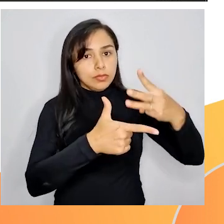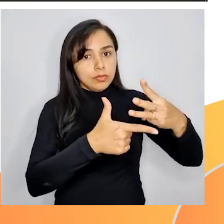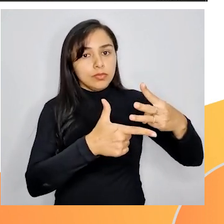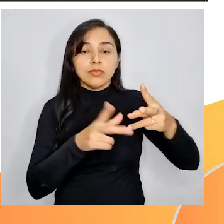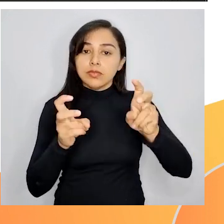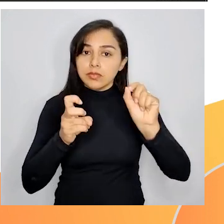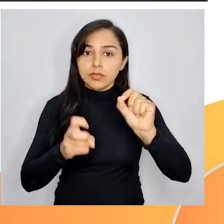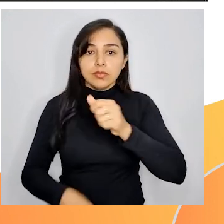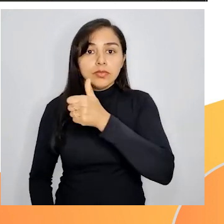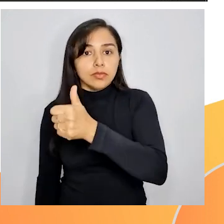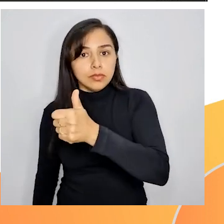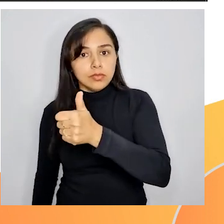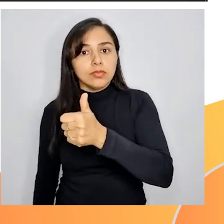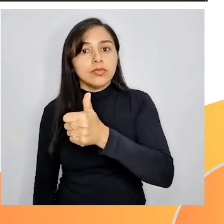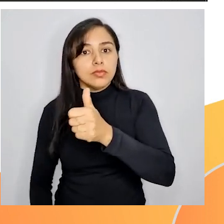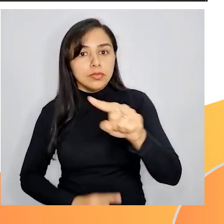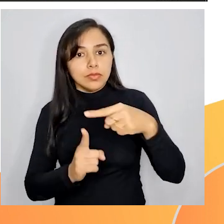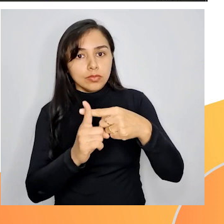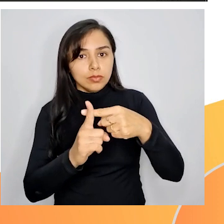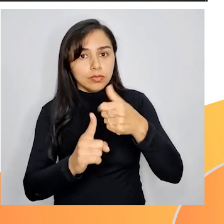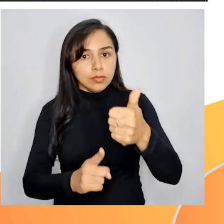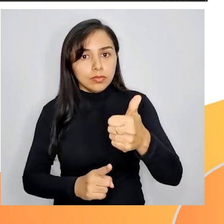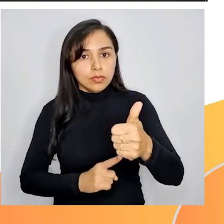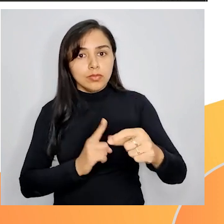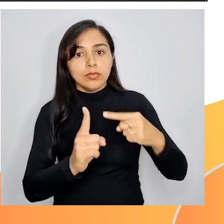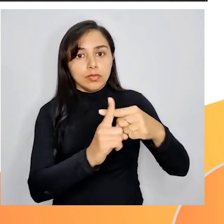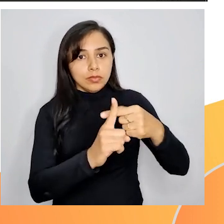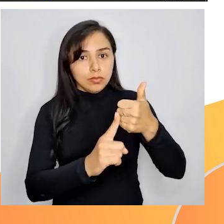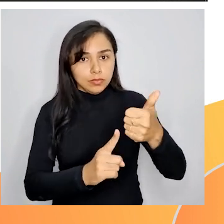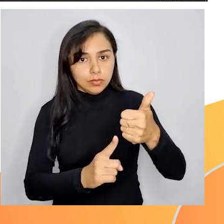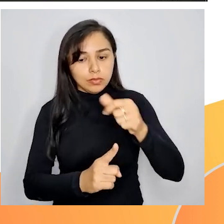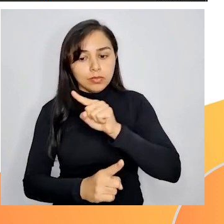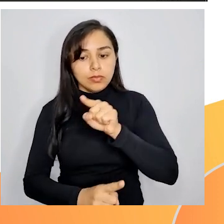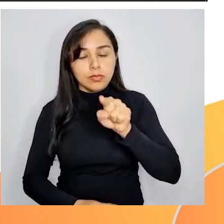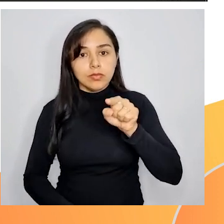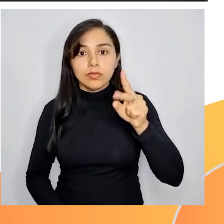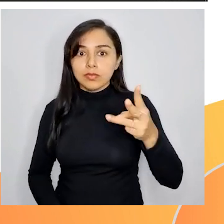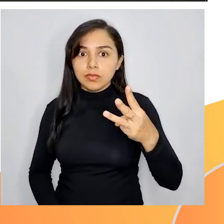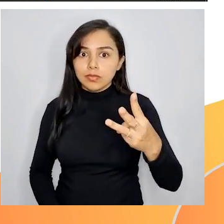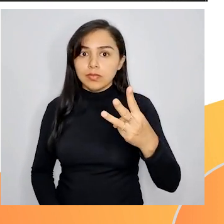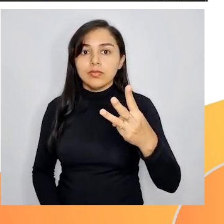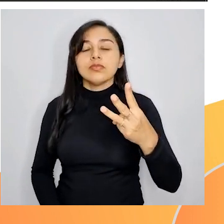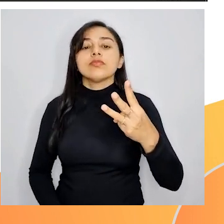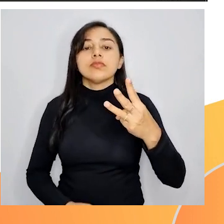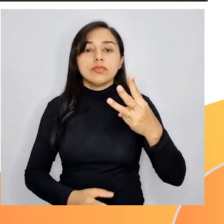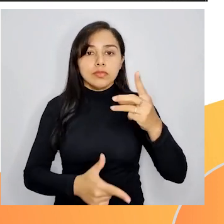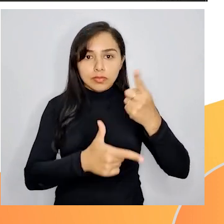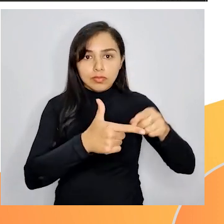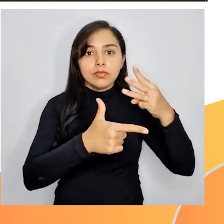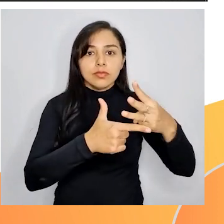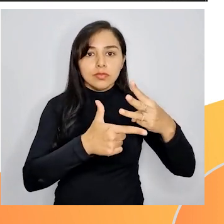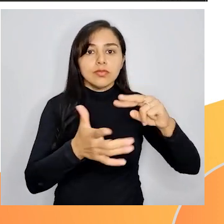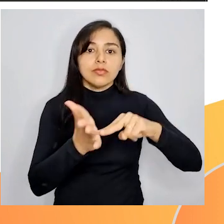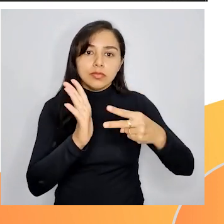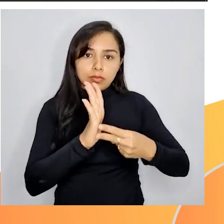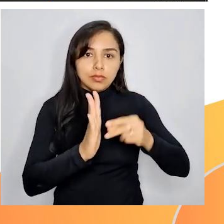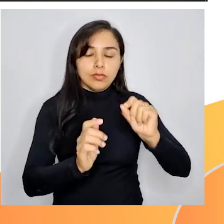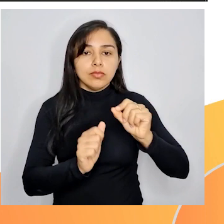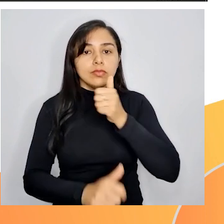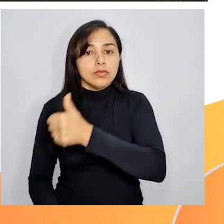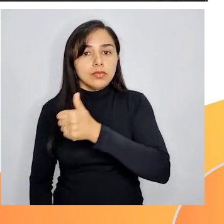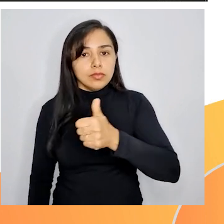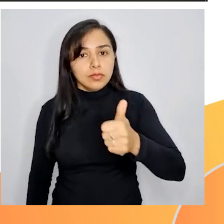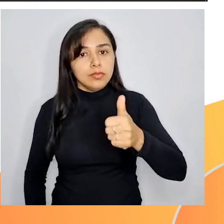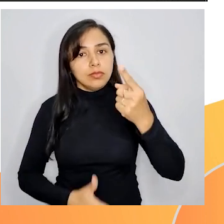1 e 1. Como a soma dos algarismos dá 3, esse número também é divisível por 3.